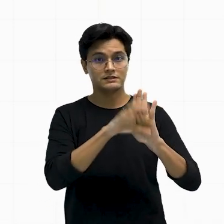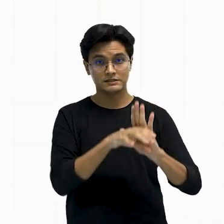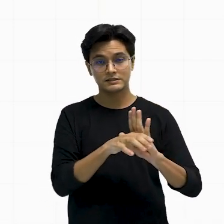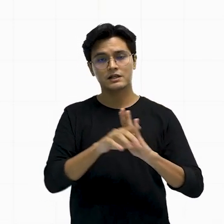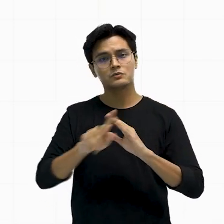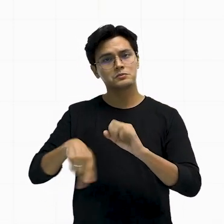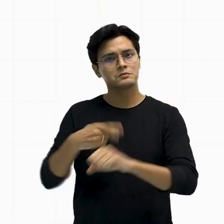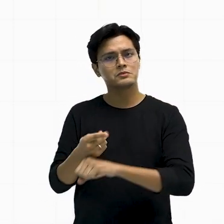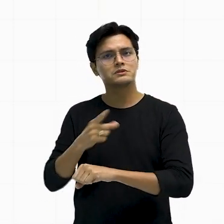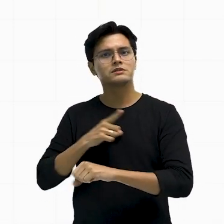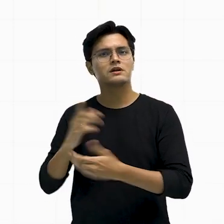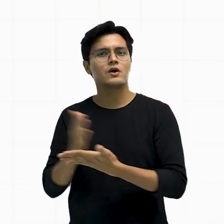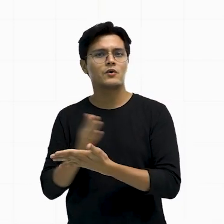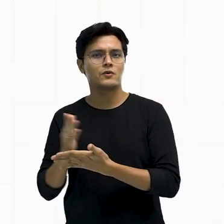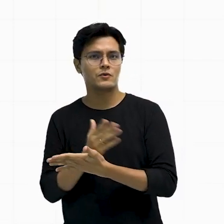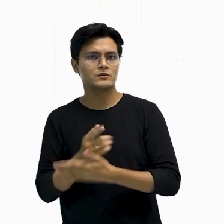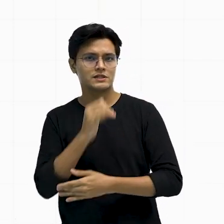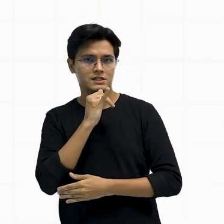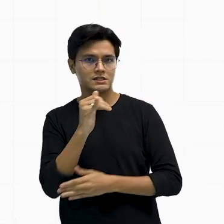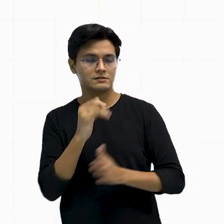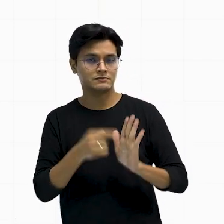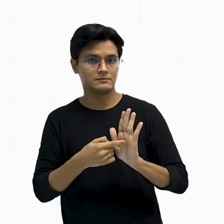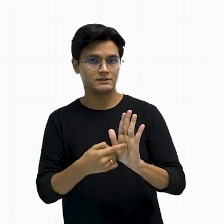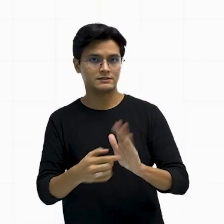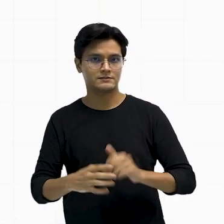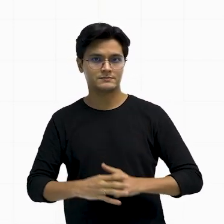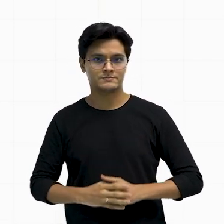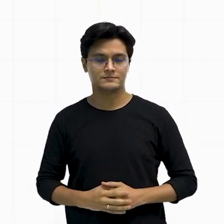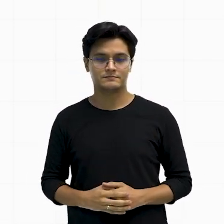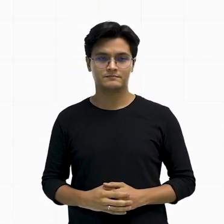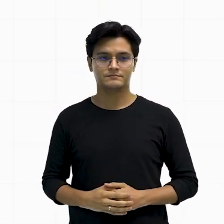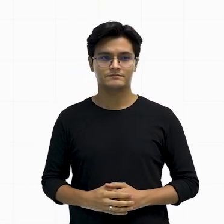alguns exemplos também. Muito bem.